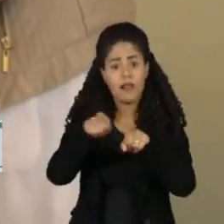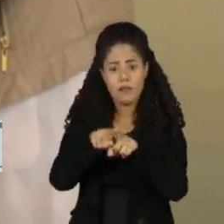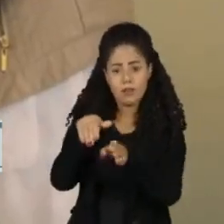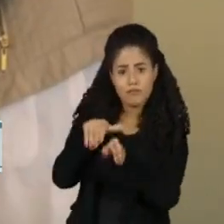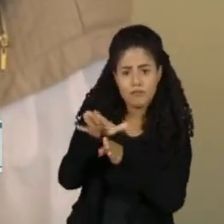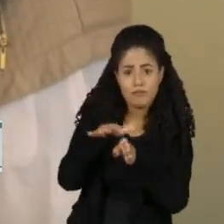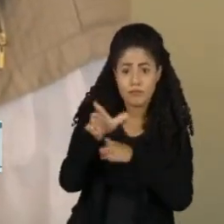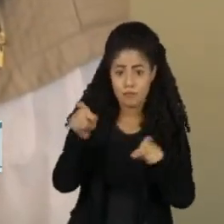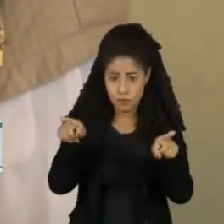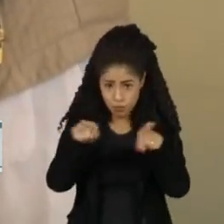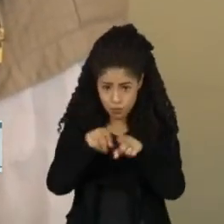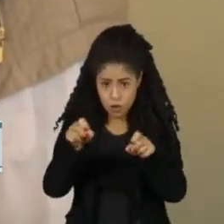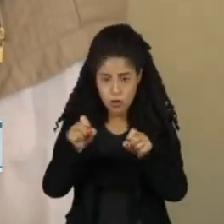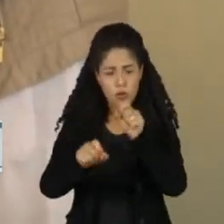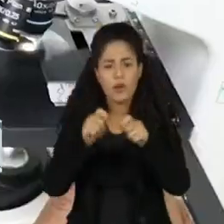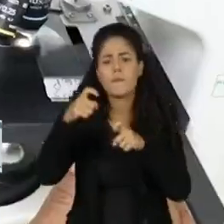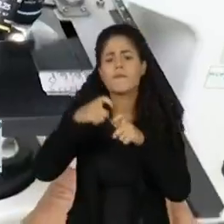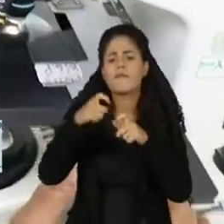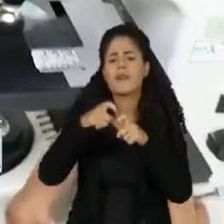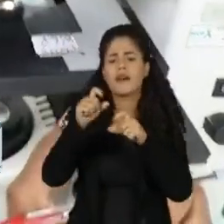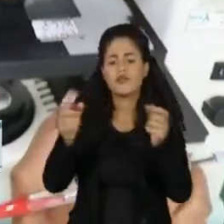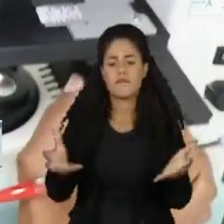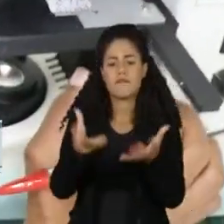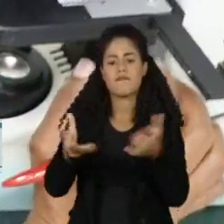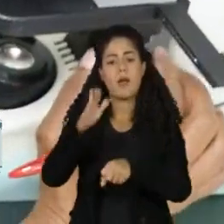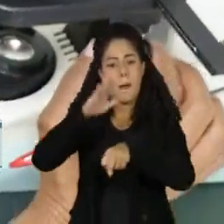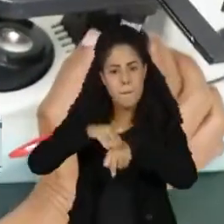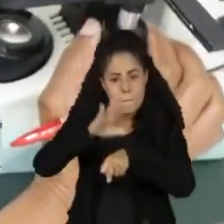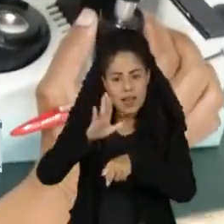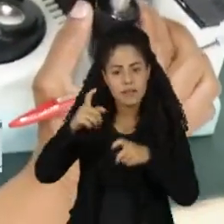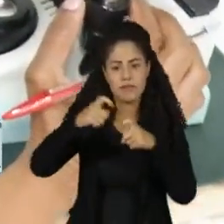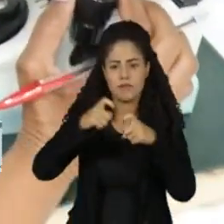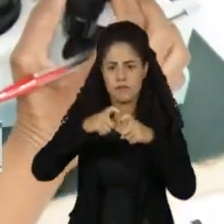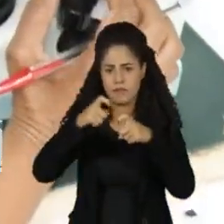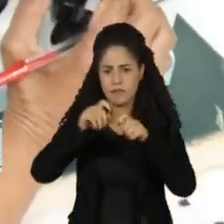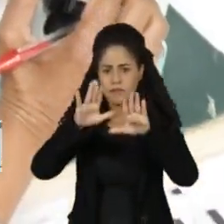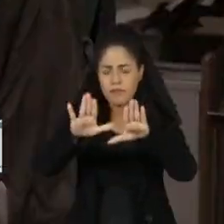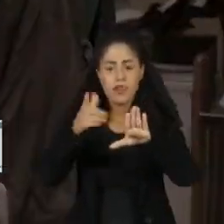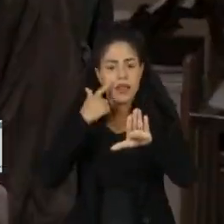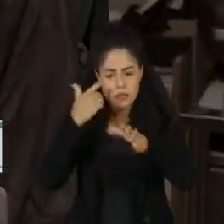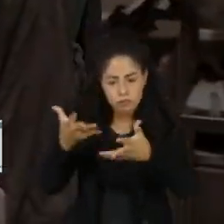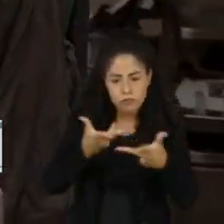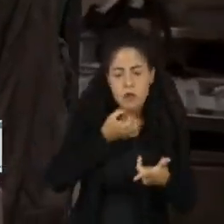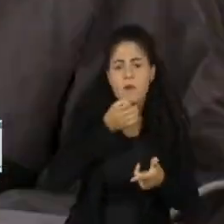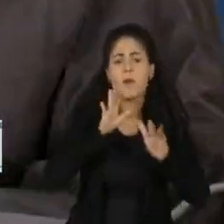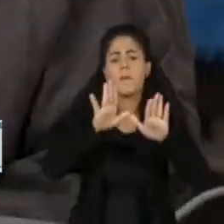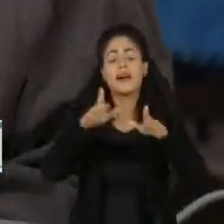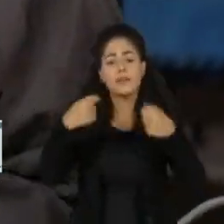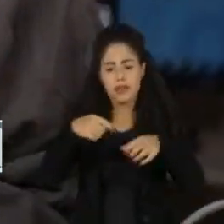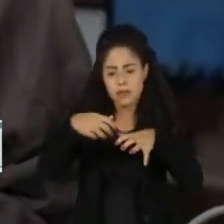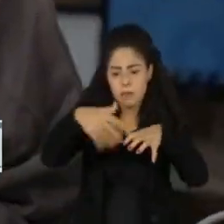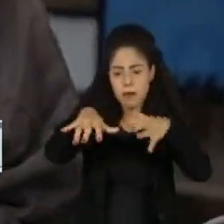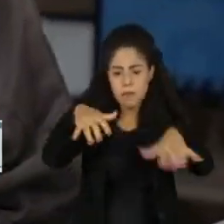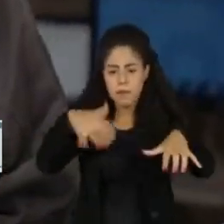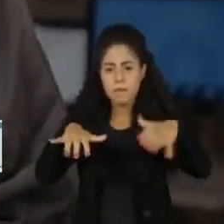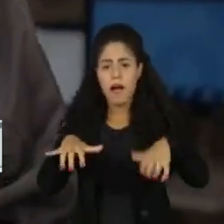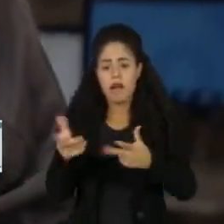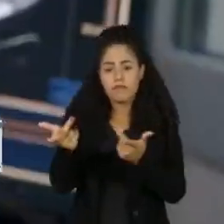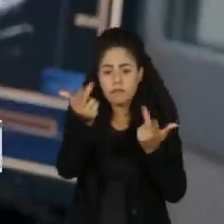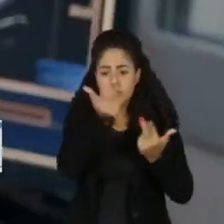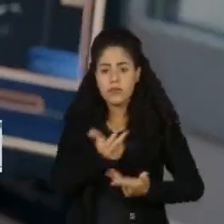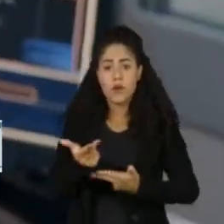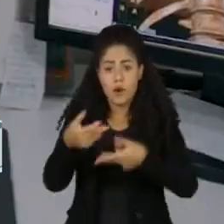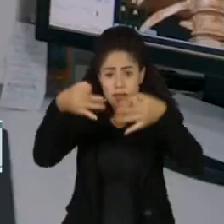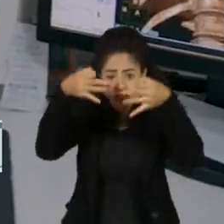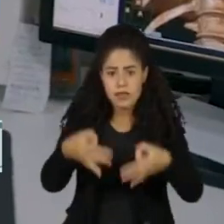Federal de Medicina, medidas como o programa Mais Médicos são bem-vindas, desde que formados no exterior e estrangeiros passem pela